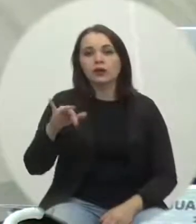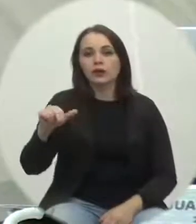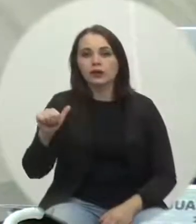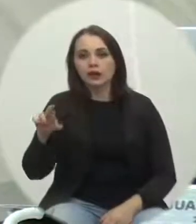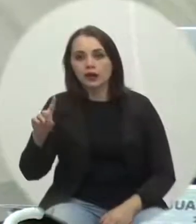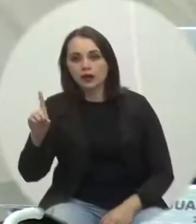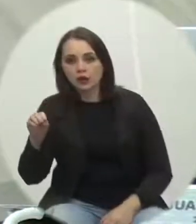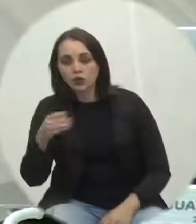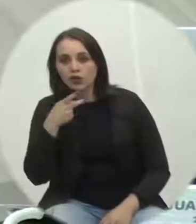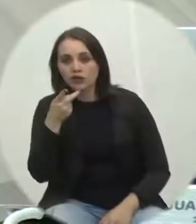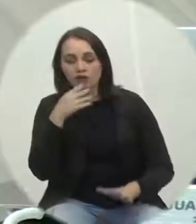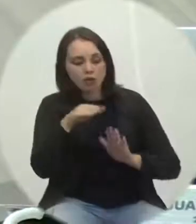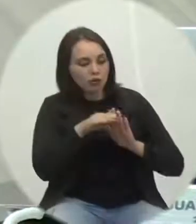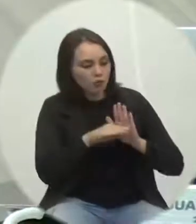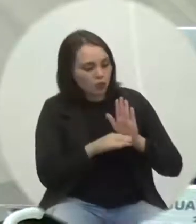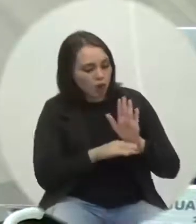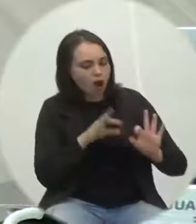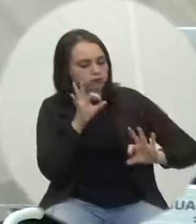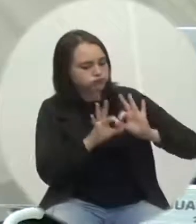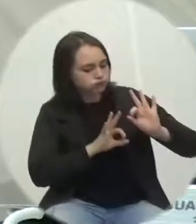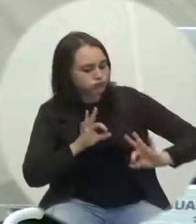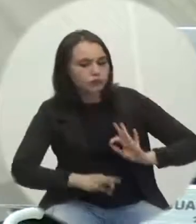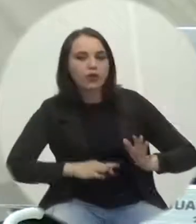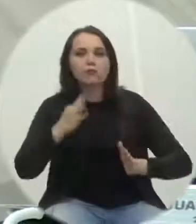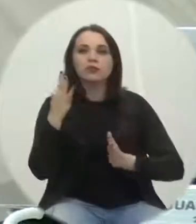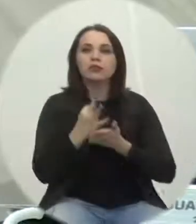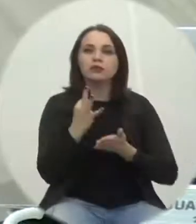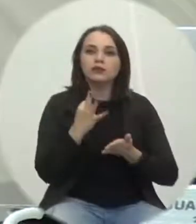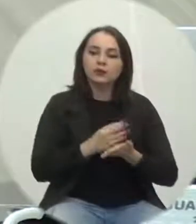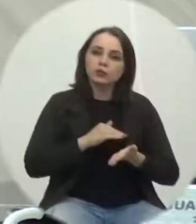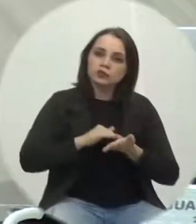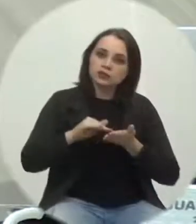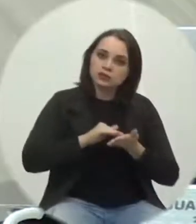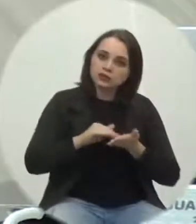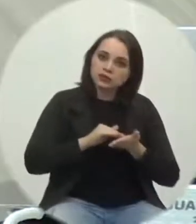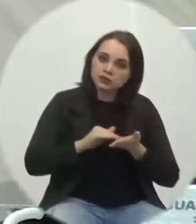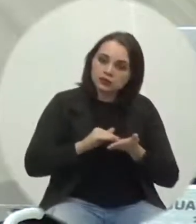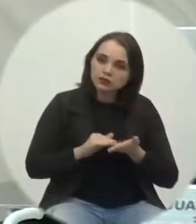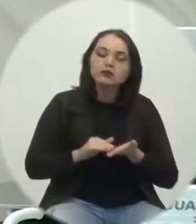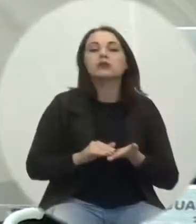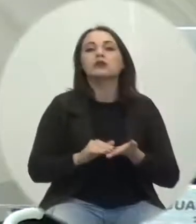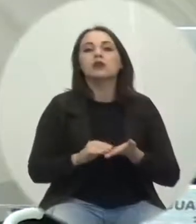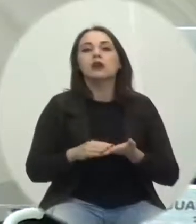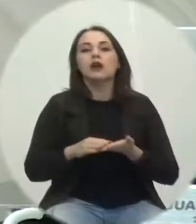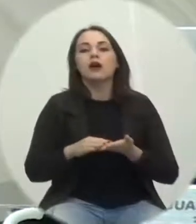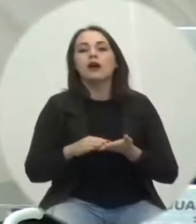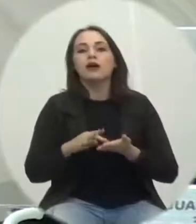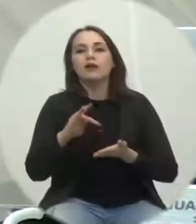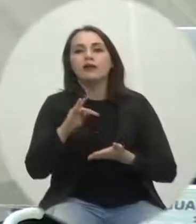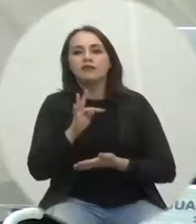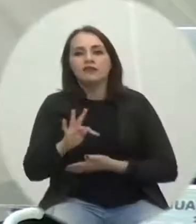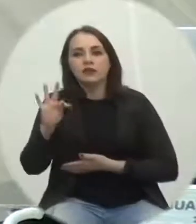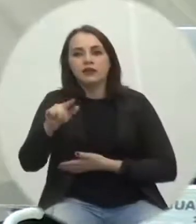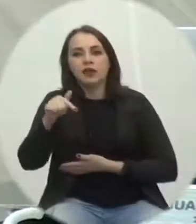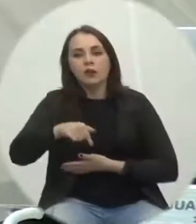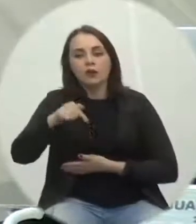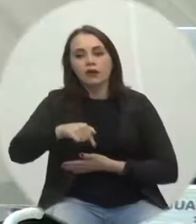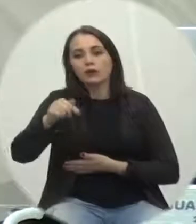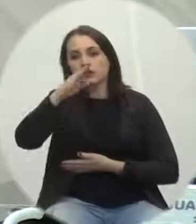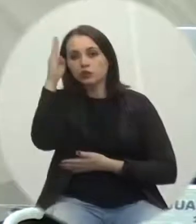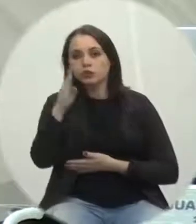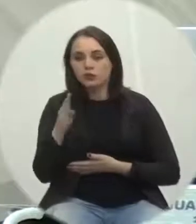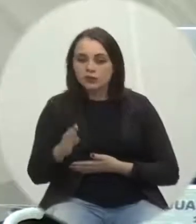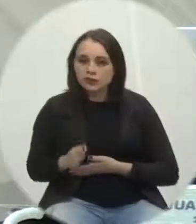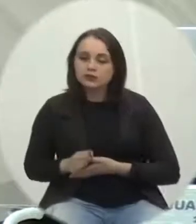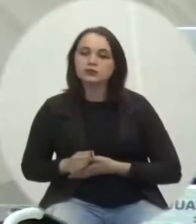programa extraordinário de regularização tributária da Secretaria da Receita Federal do Brasil e da Procuradoria Geral da